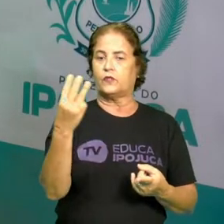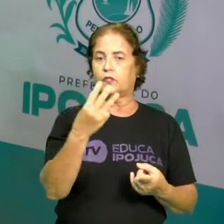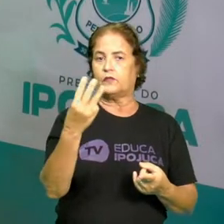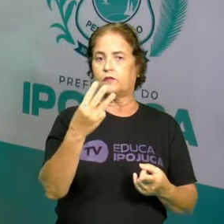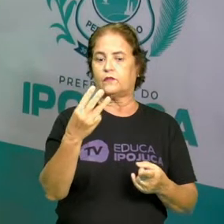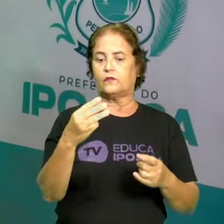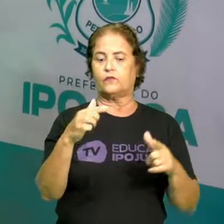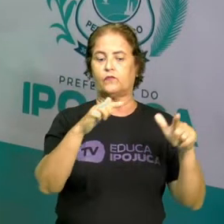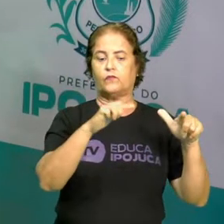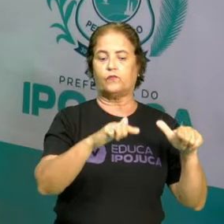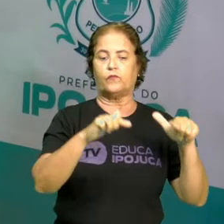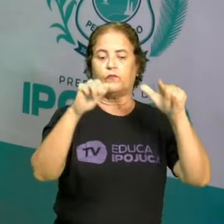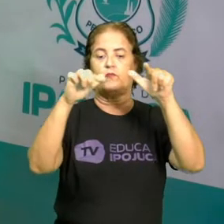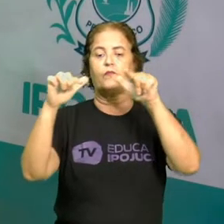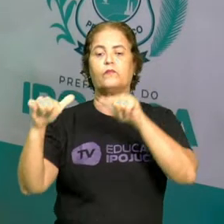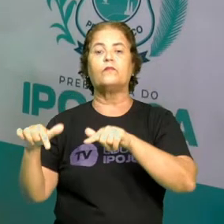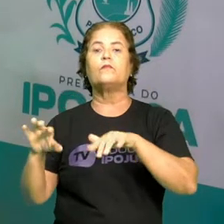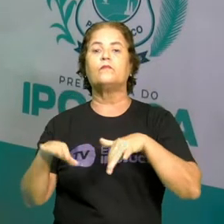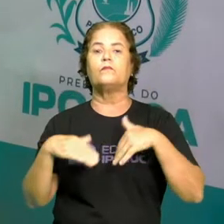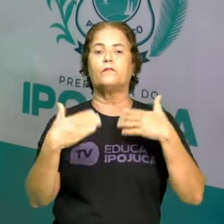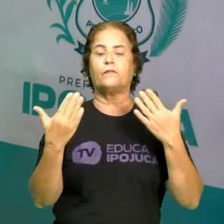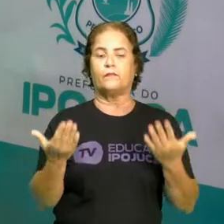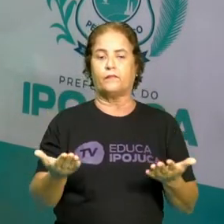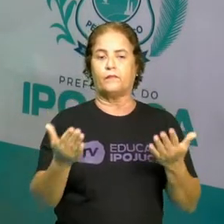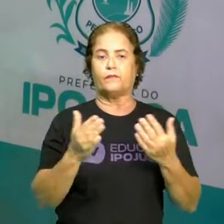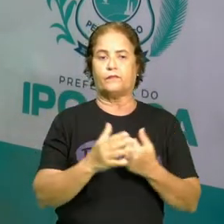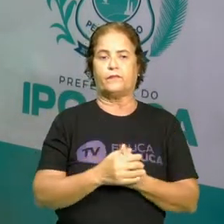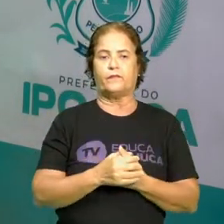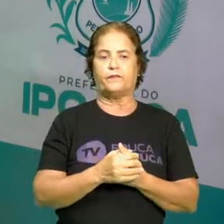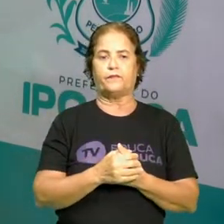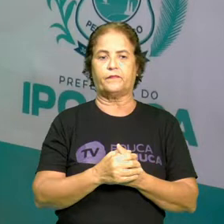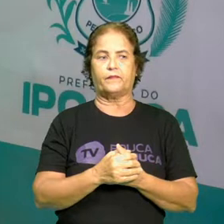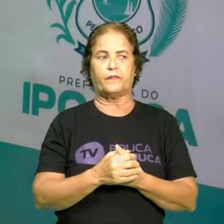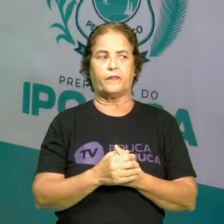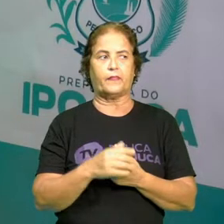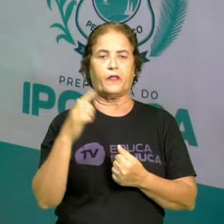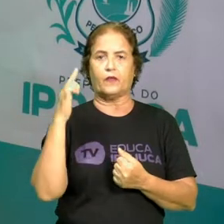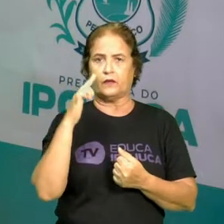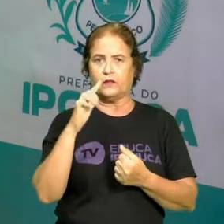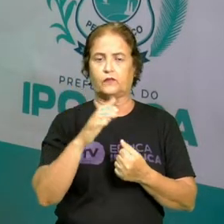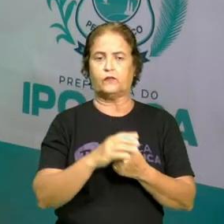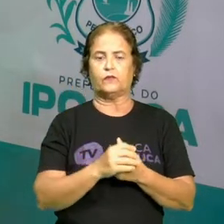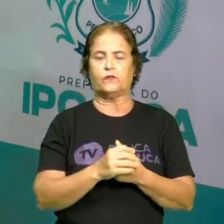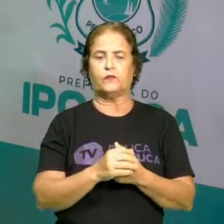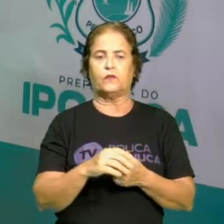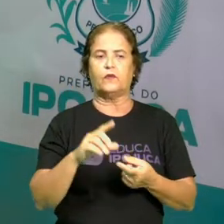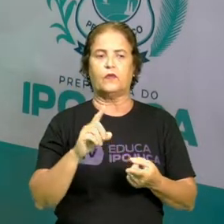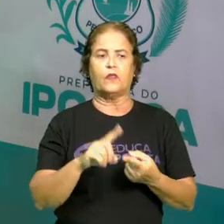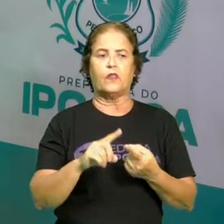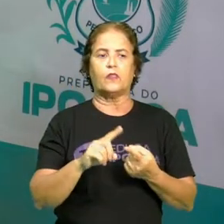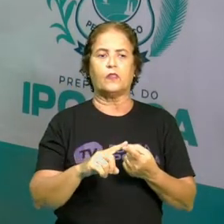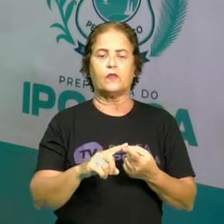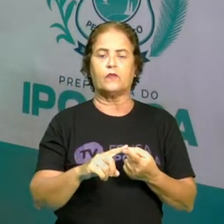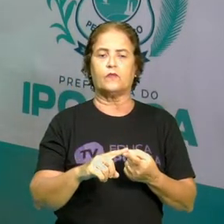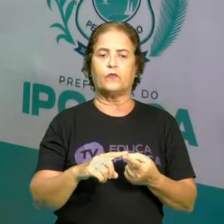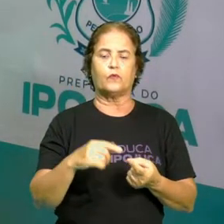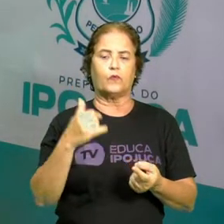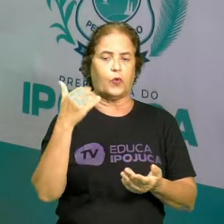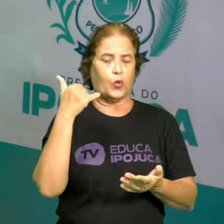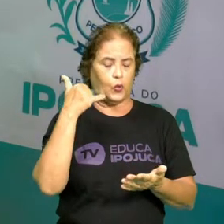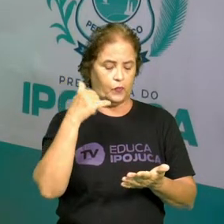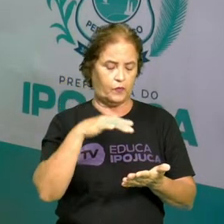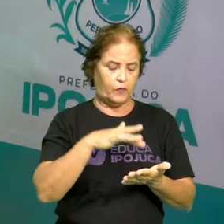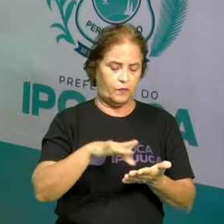os ganhadores de uma disputa. E temos a digitação de um número no celular.